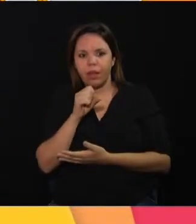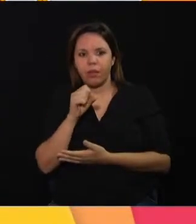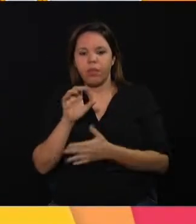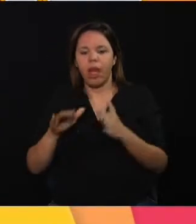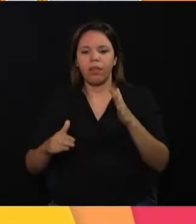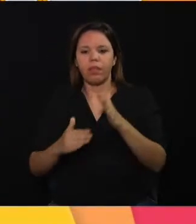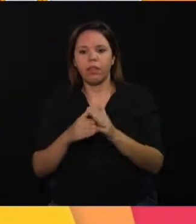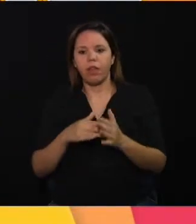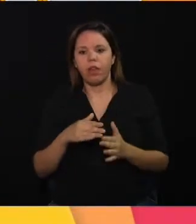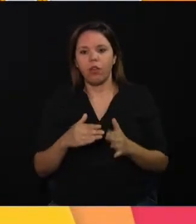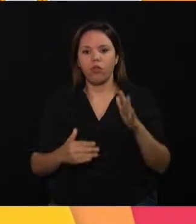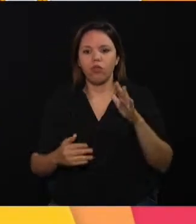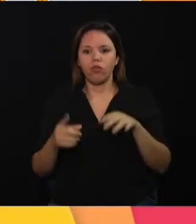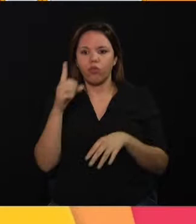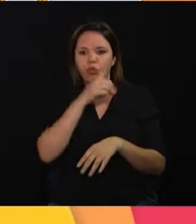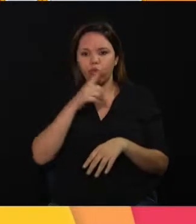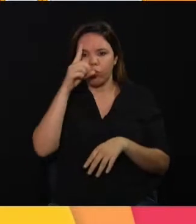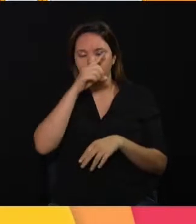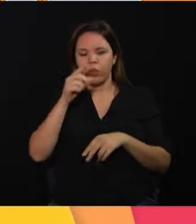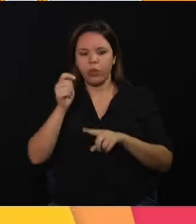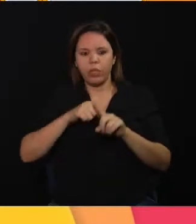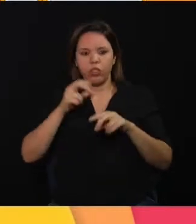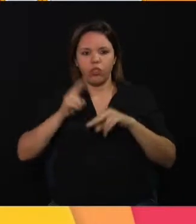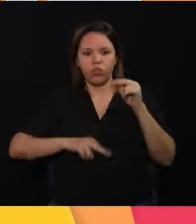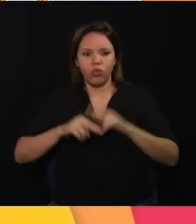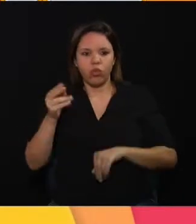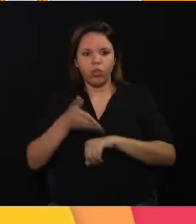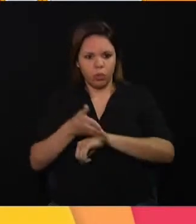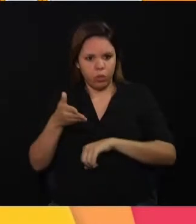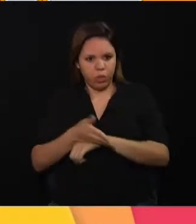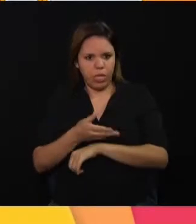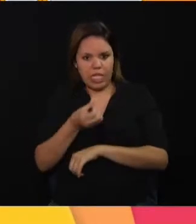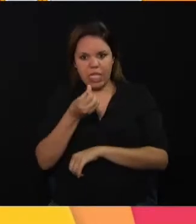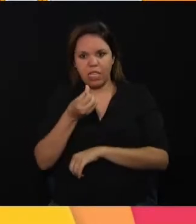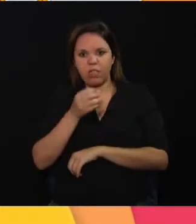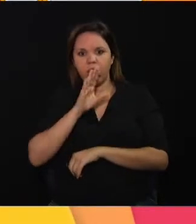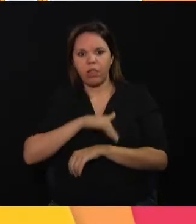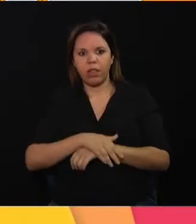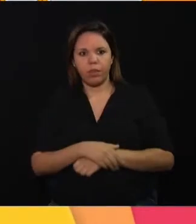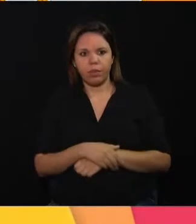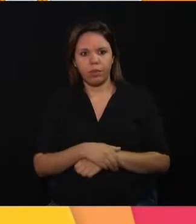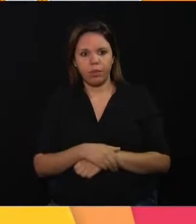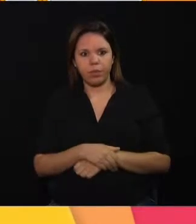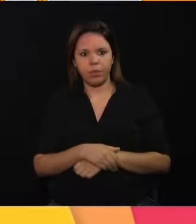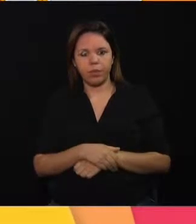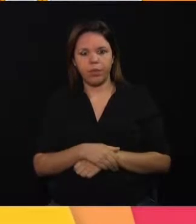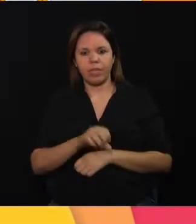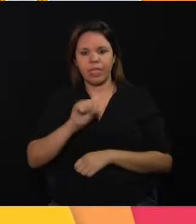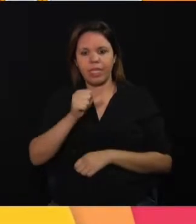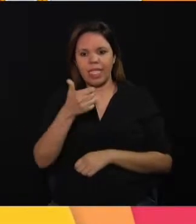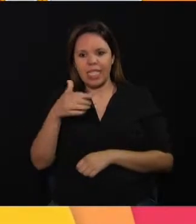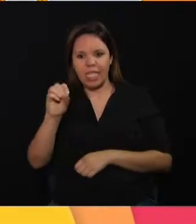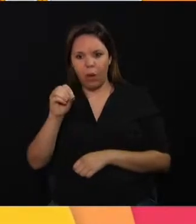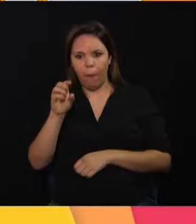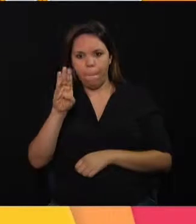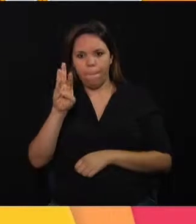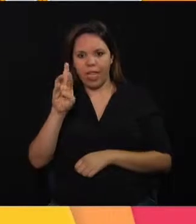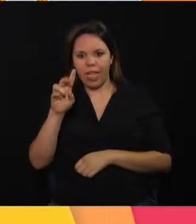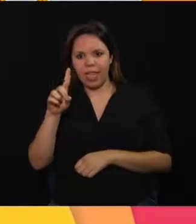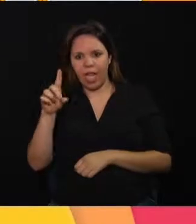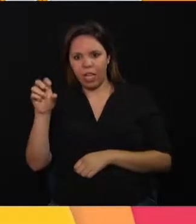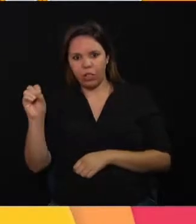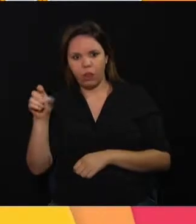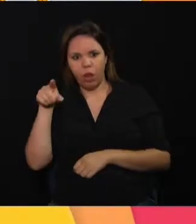mês de junho e você vai poder participar a partir das 6 horas. No São Bernardo, a festa já começou na